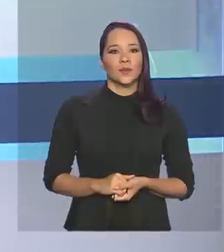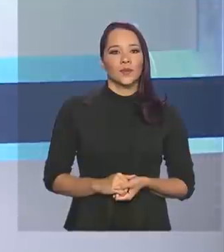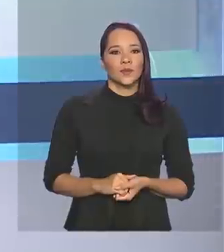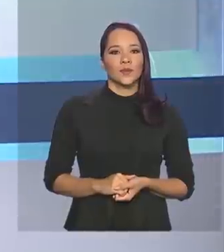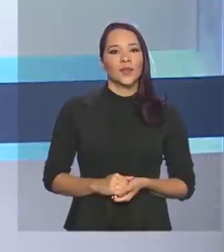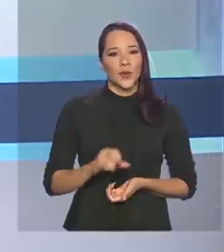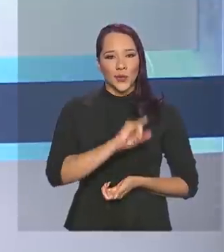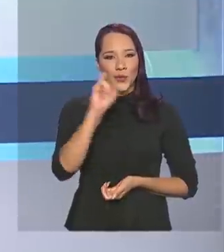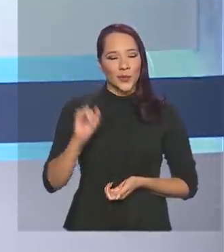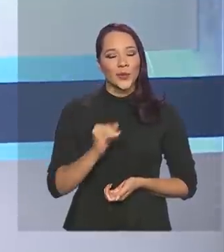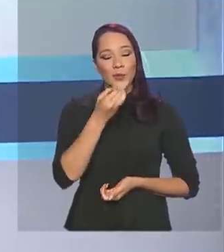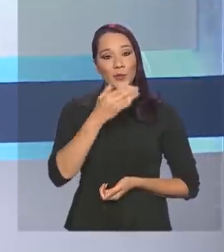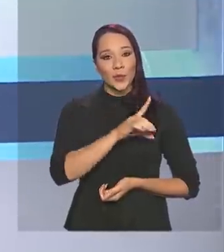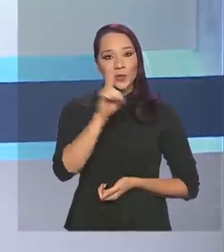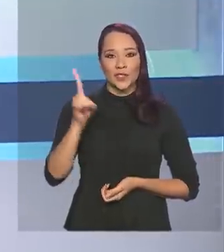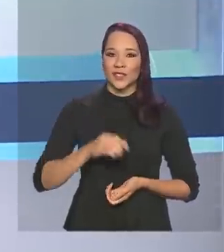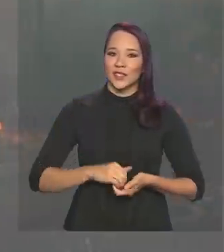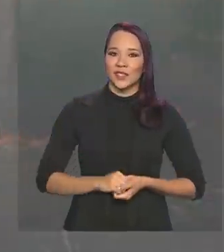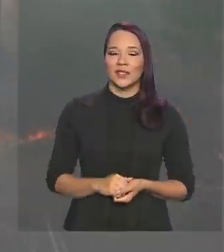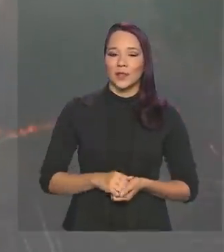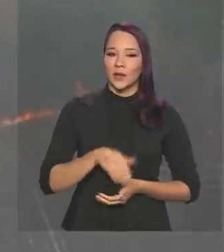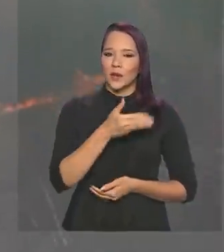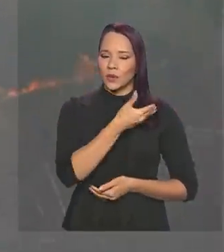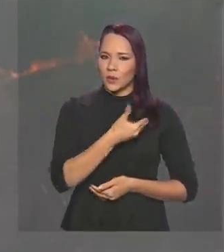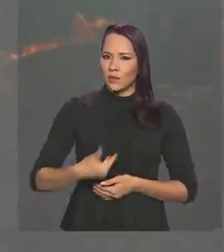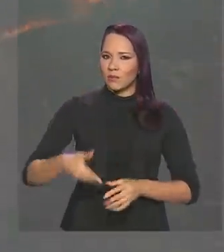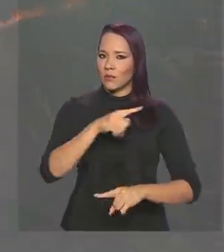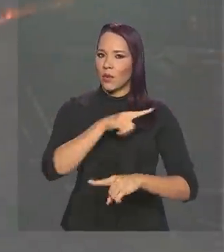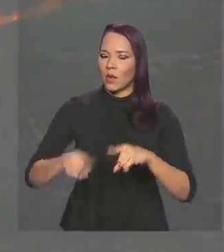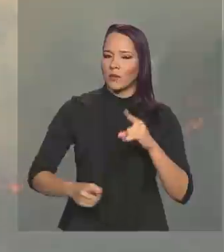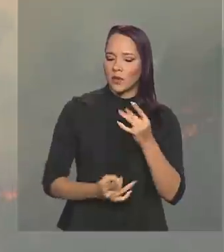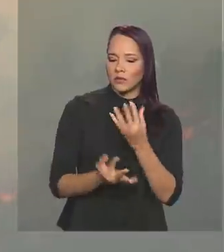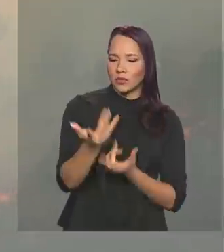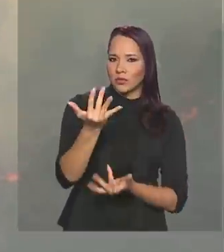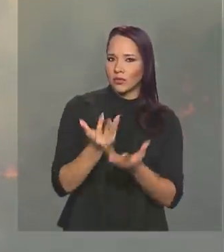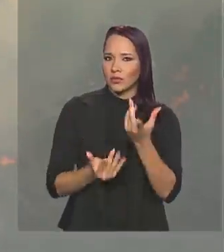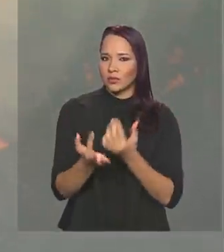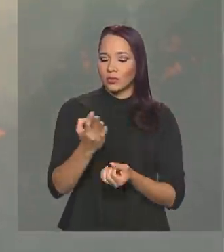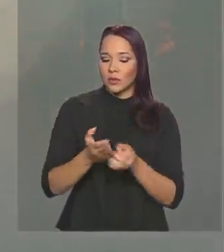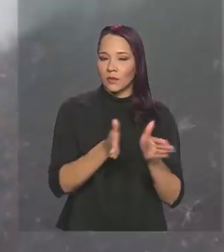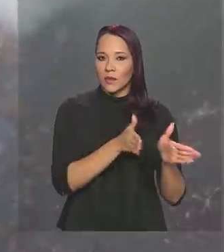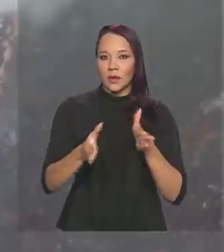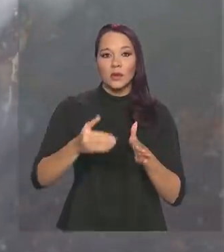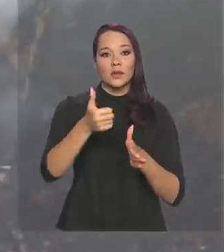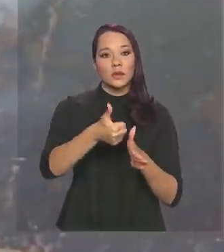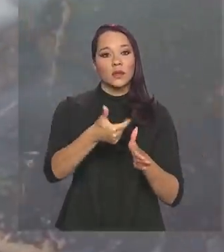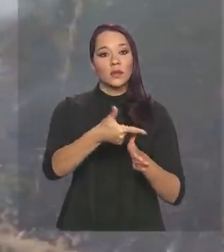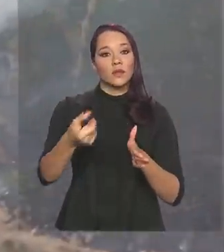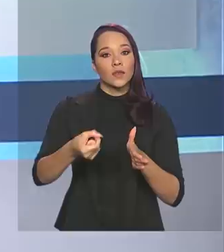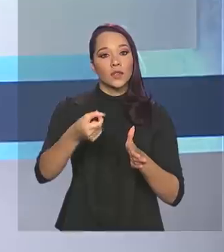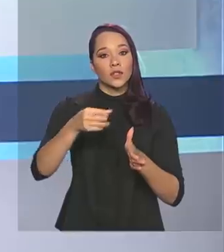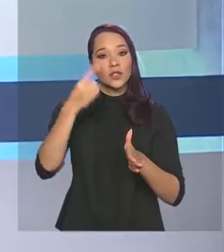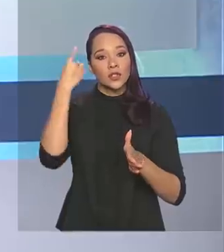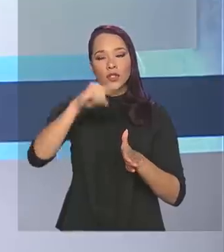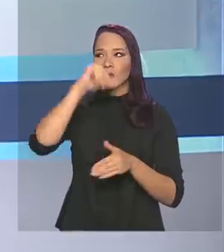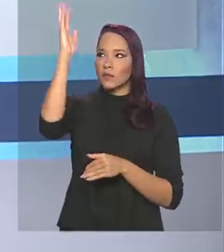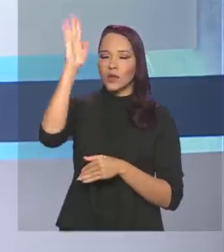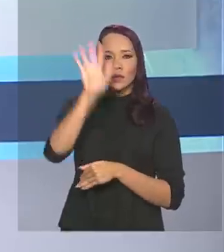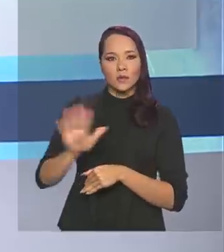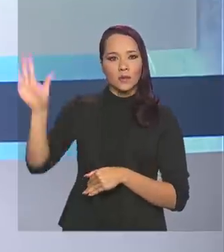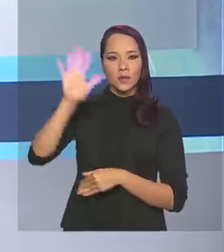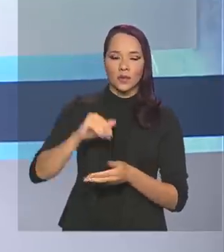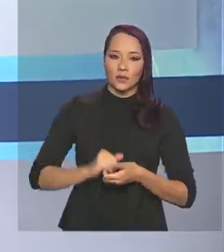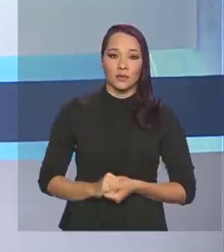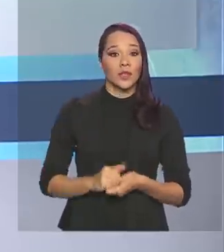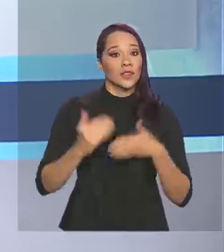Olá, bom dia! Governo proíbe queimadas por 120 dias em todo o país. Já